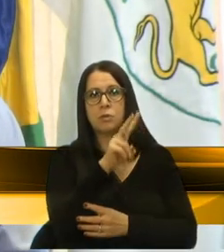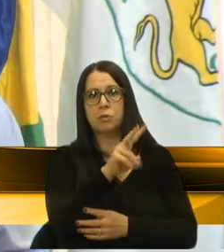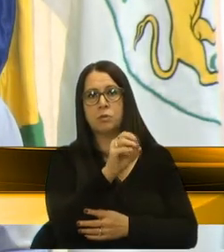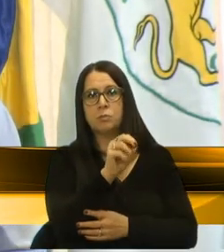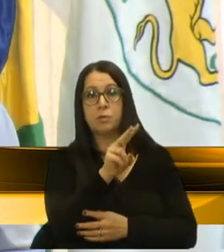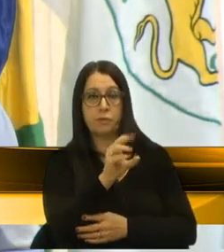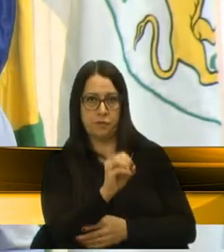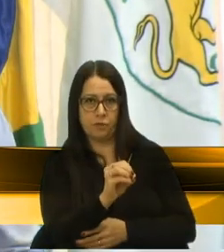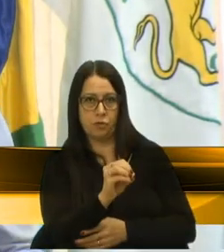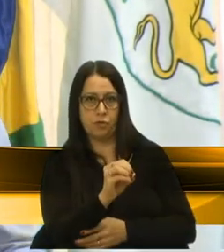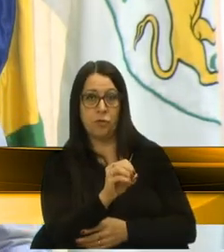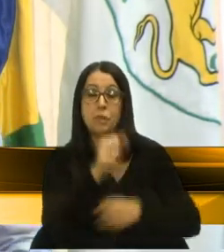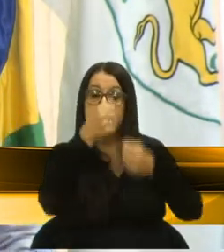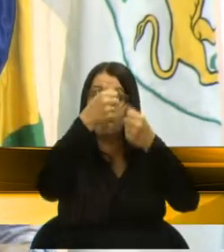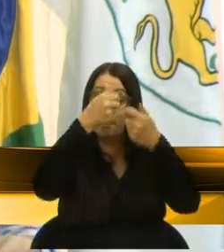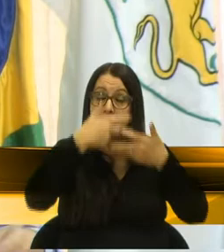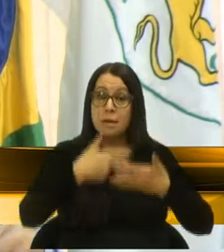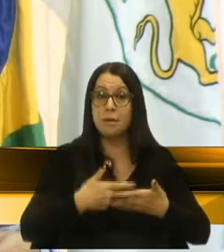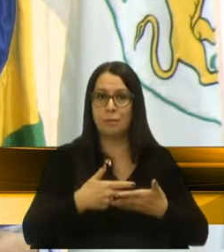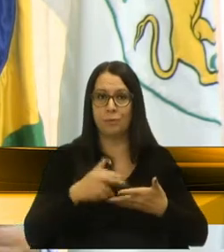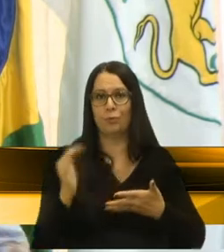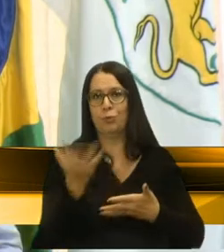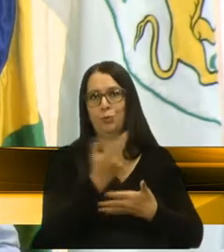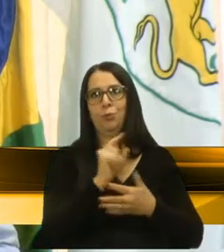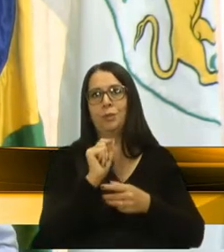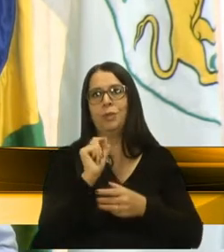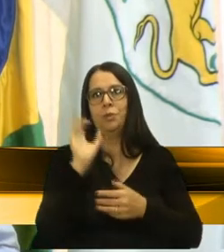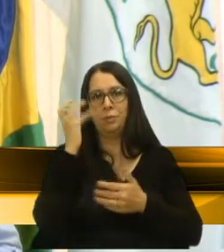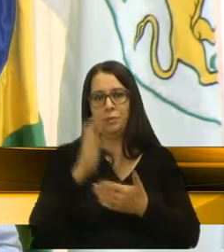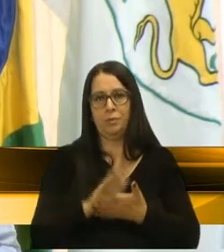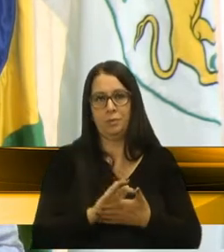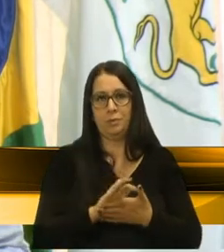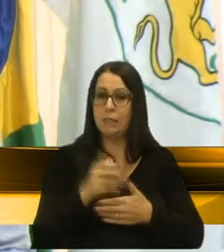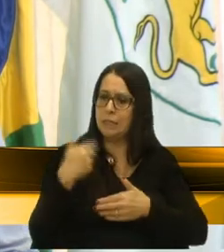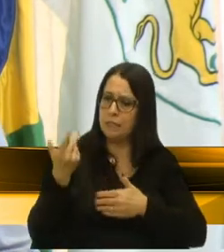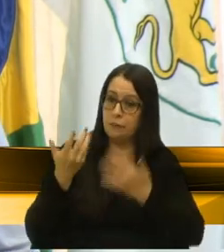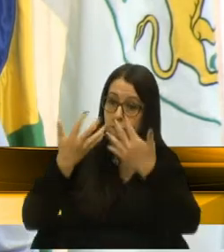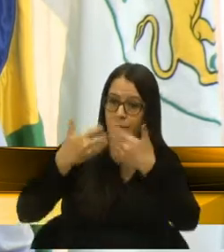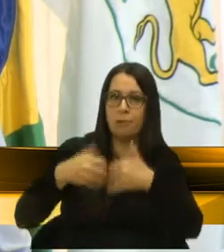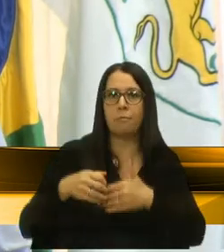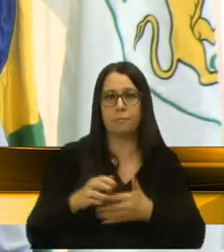explicando toda essa situação e esse funcionamento.